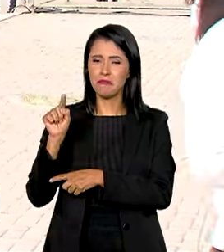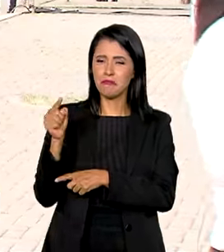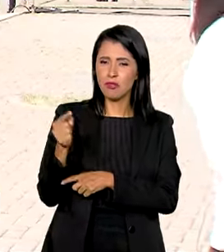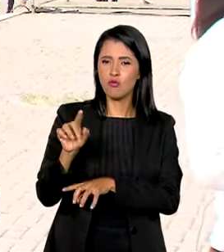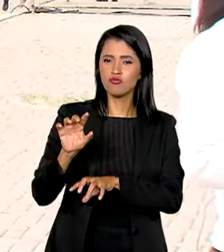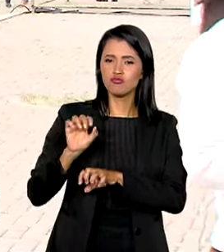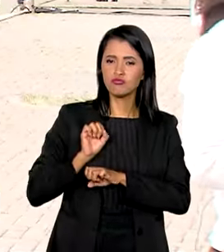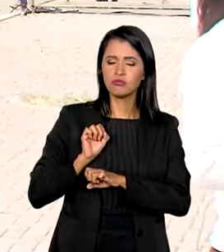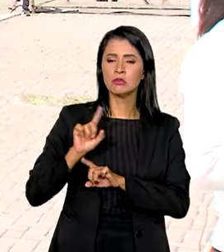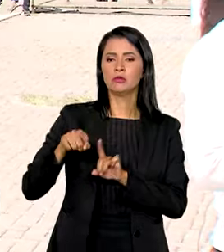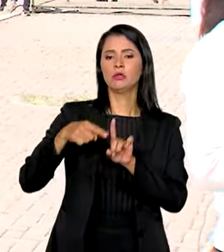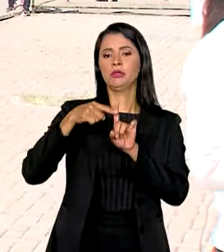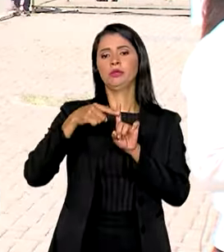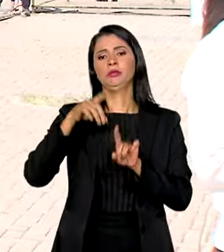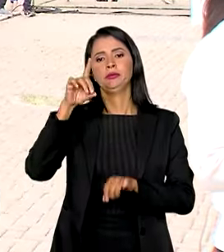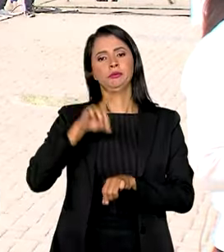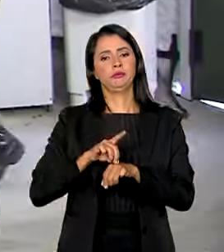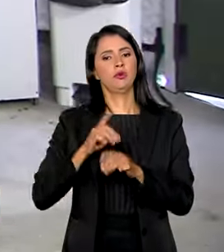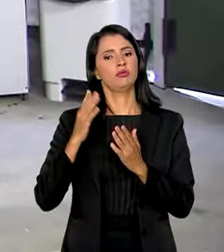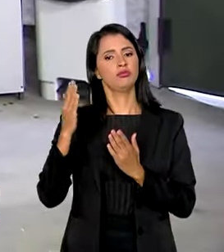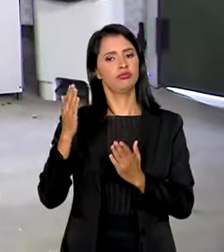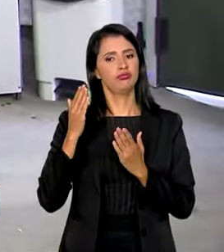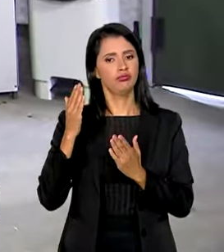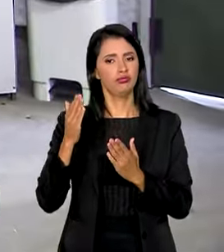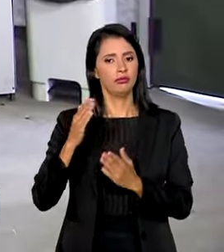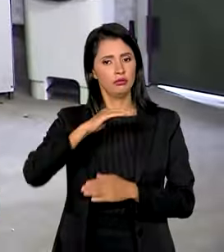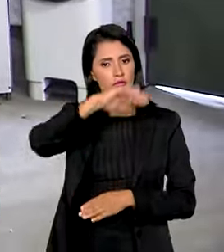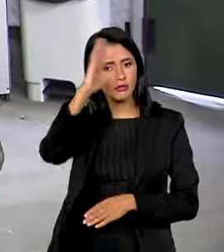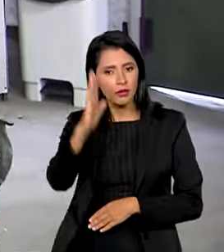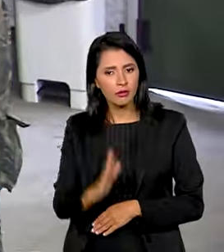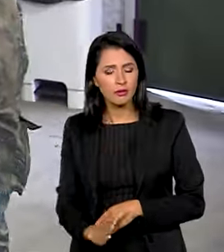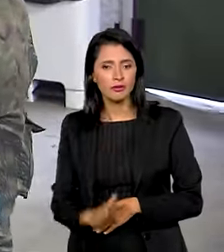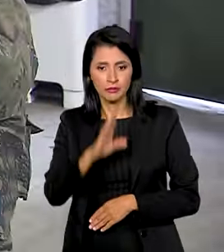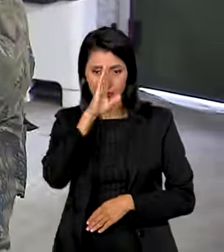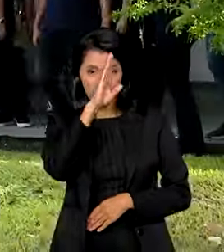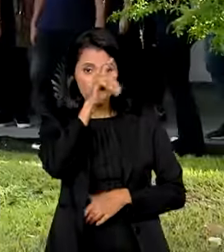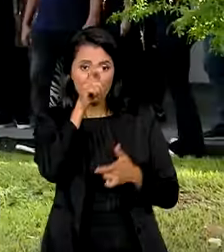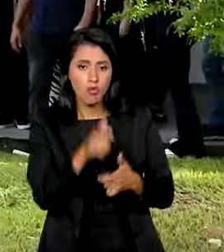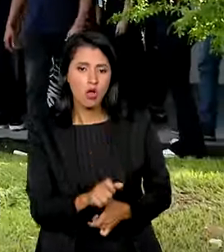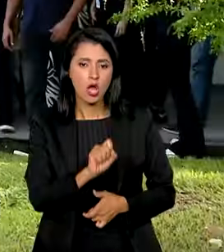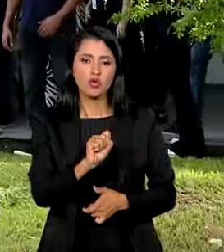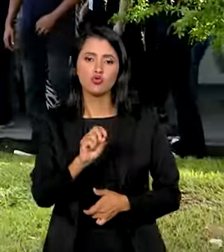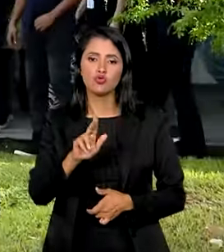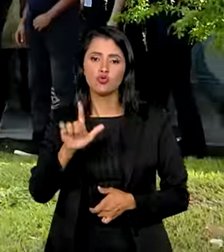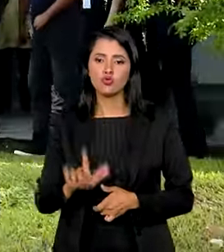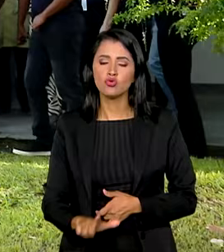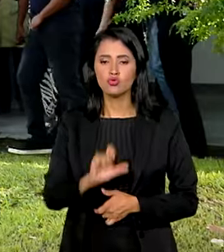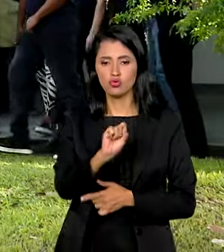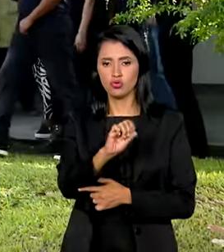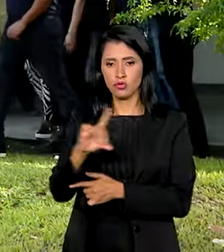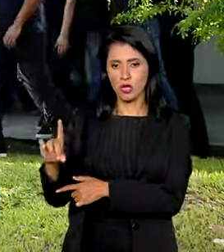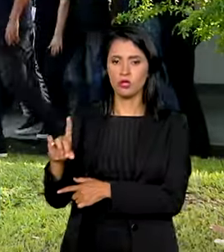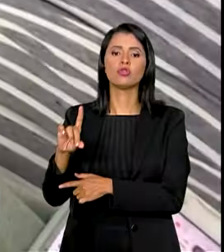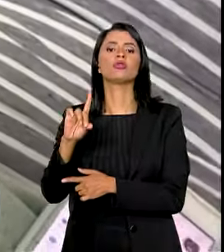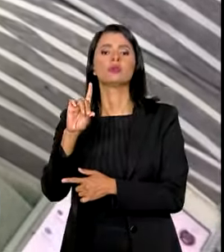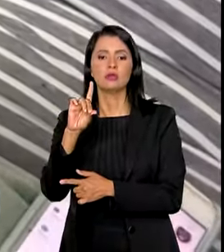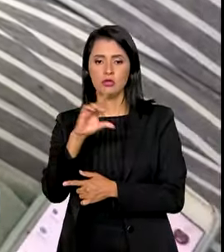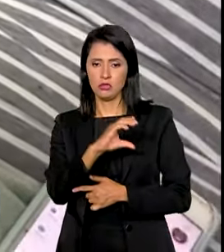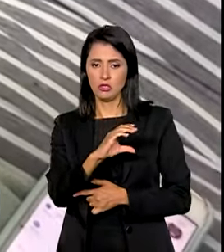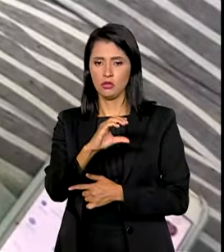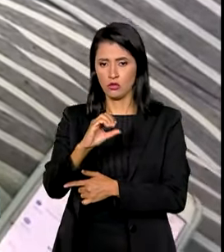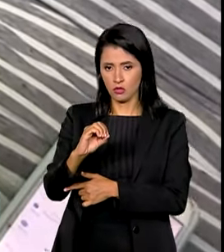suspeitos da doença em todo o país, principalmente nas regiões Sul, Sudeste e Centro-Oeste.